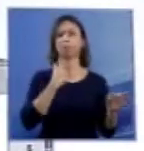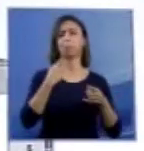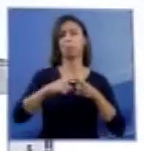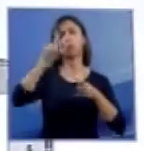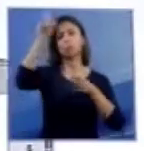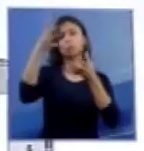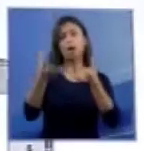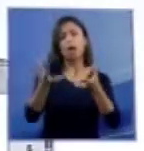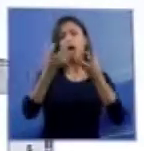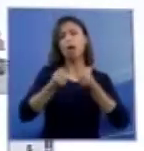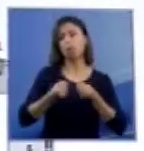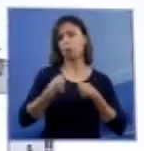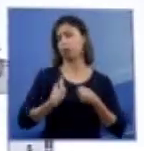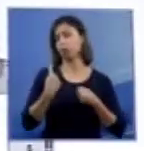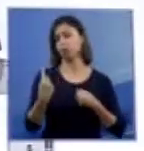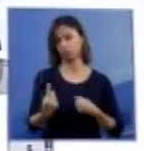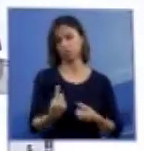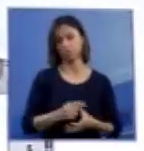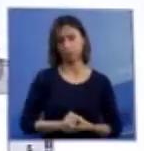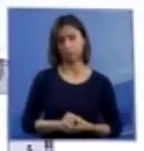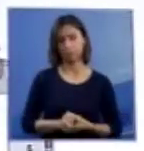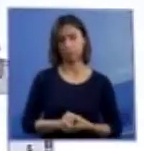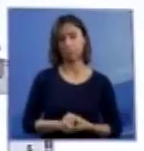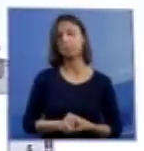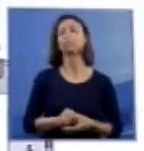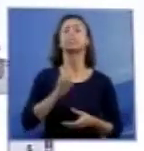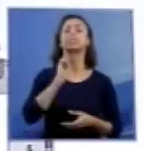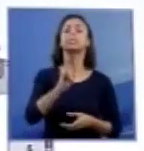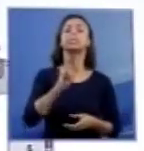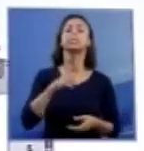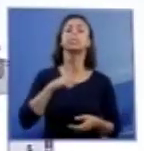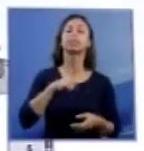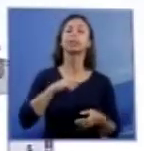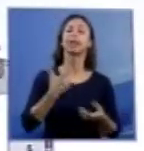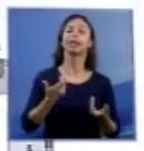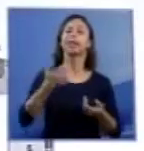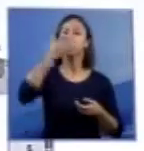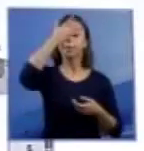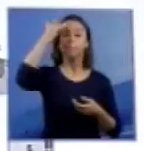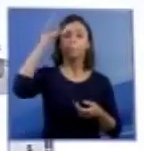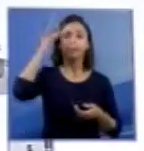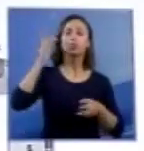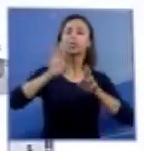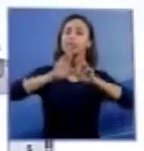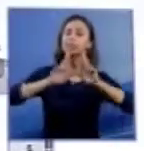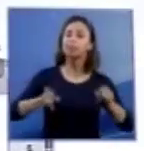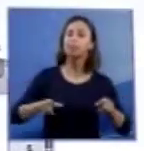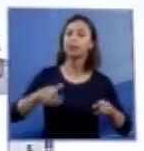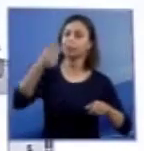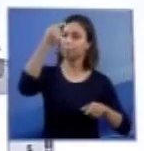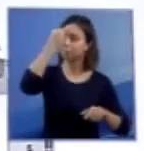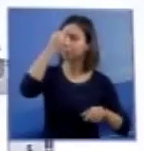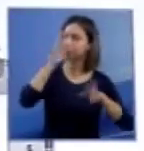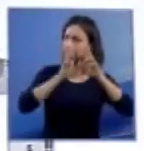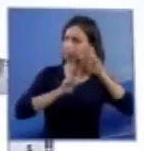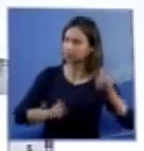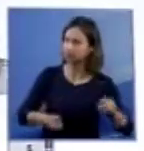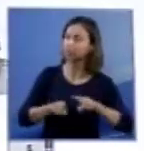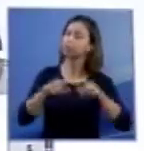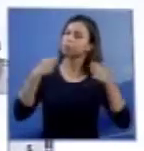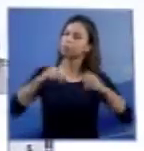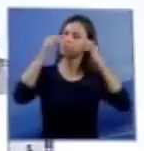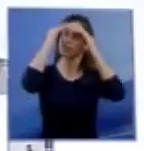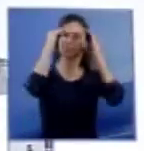acolheu. Ainda que venha a haver pareceres diferentes dos nossos, os respeitamos.